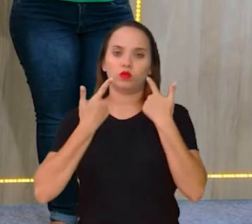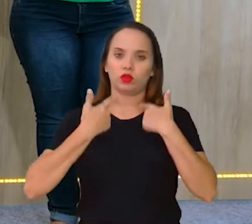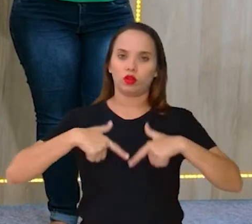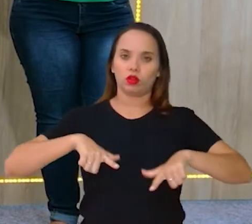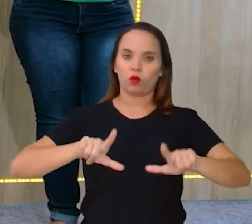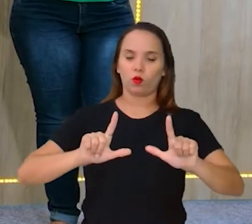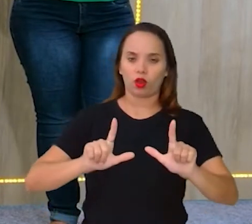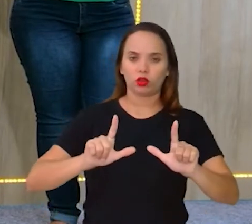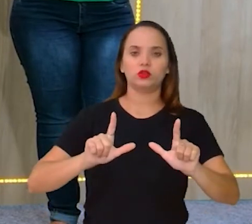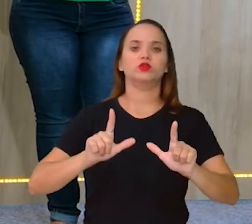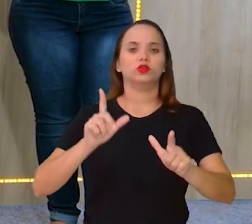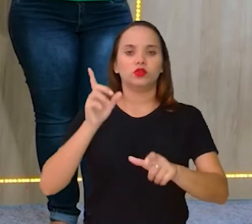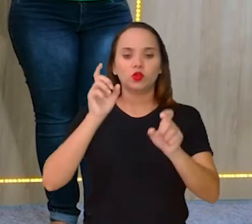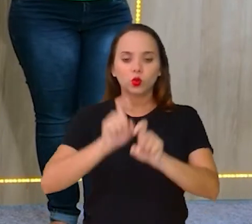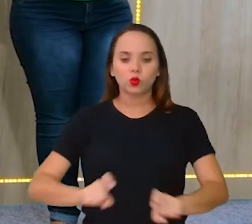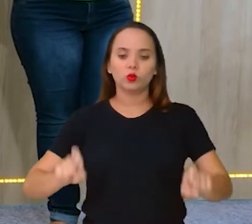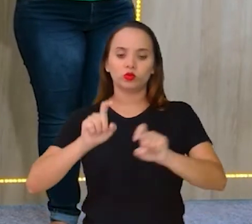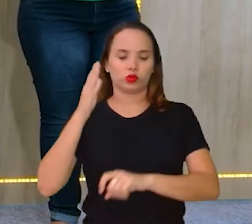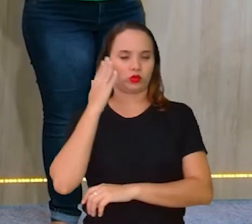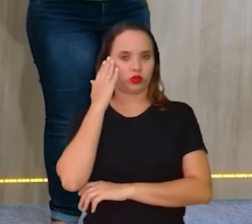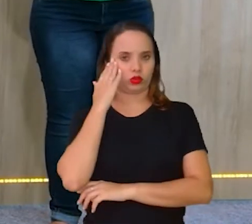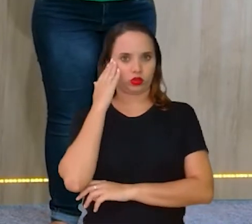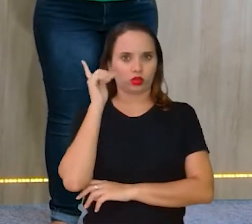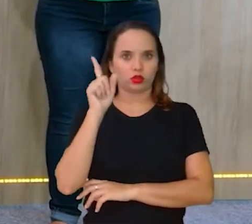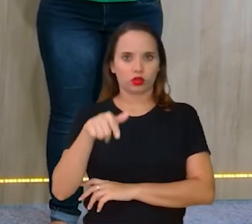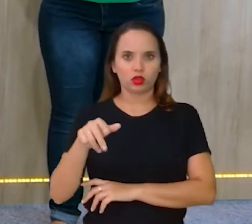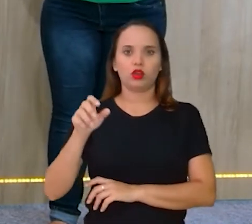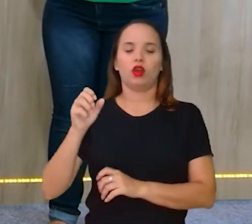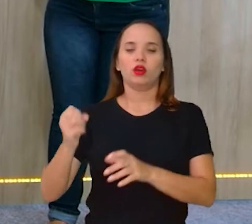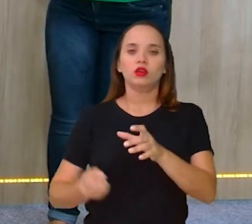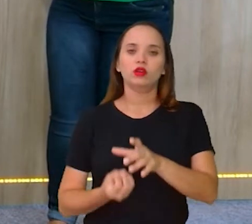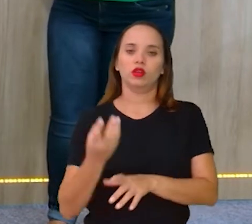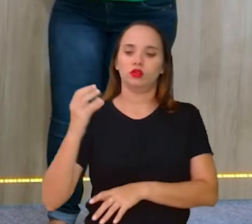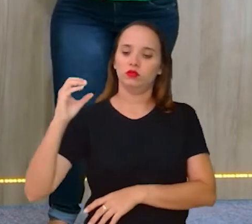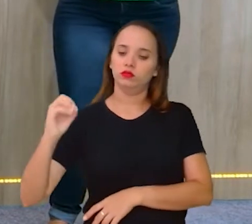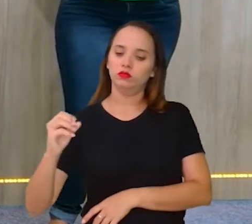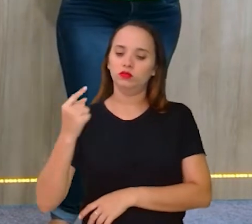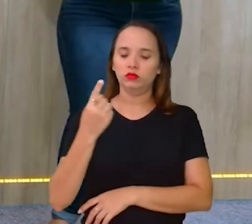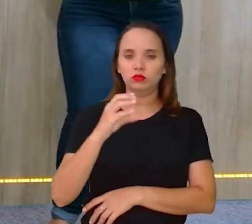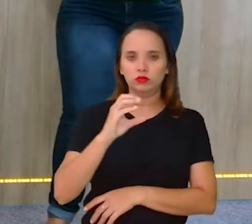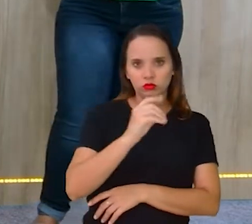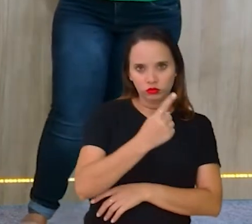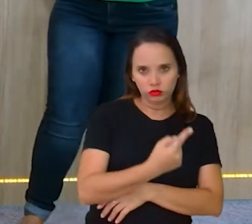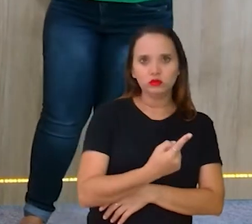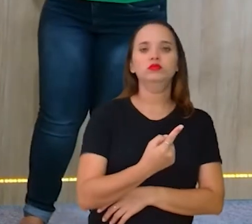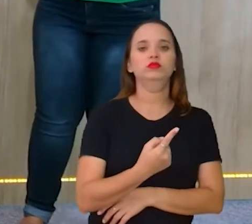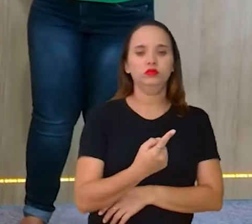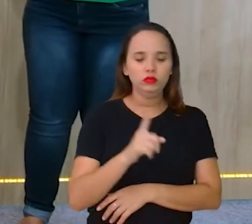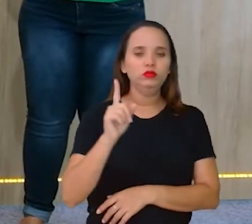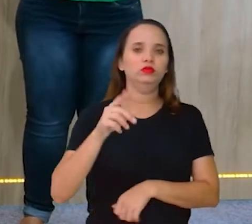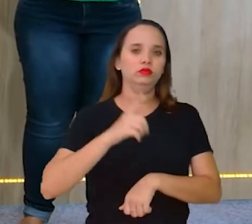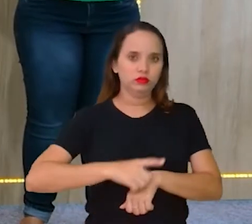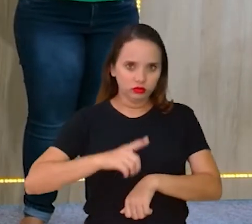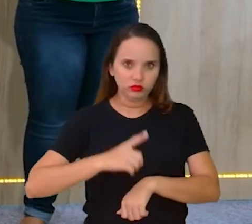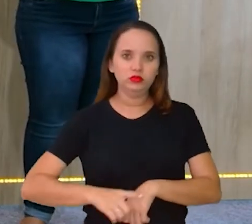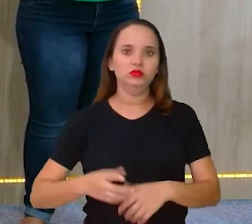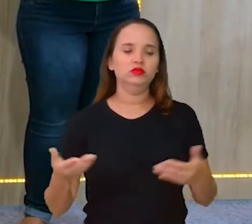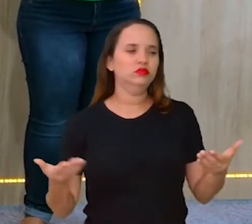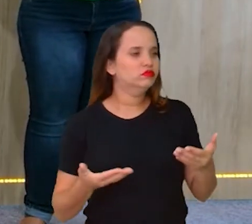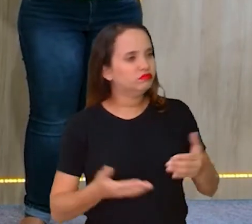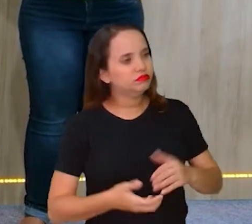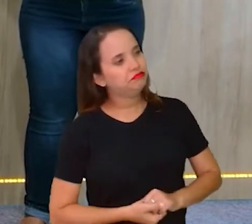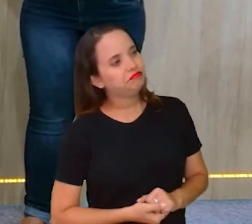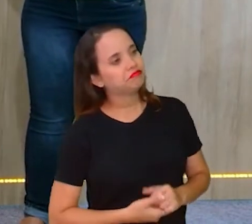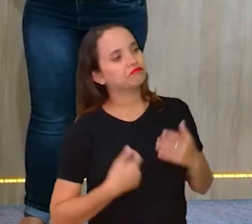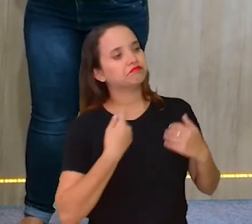específica que o computador entende que é essa linguagem em zeros e uns, né? Que vai se tornar digital. E agora, Carla,